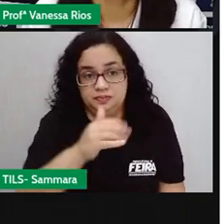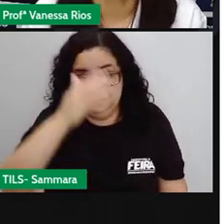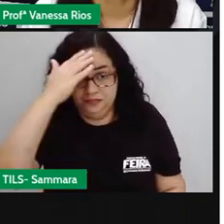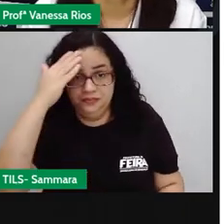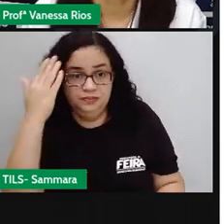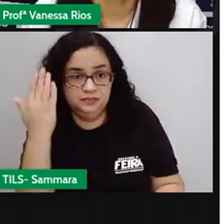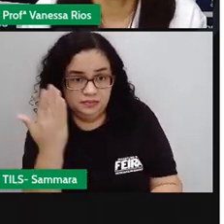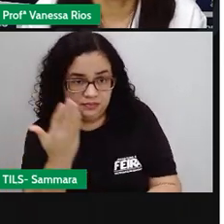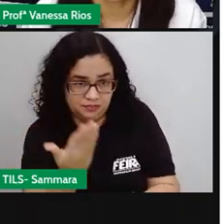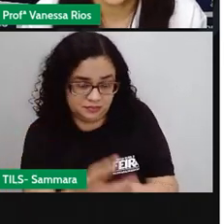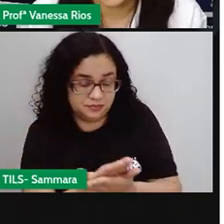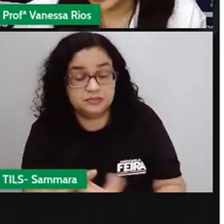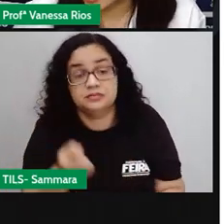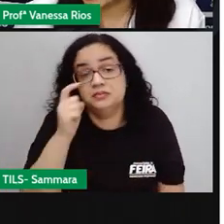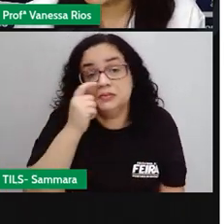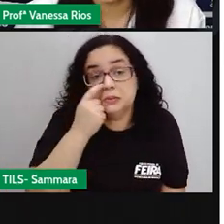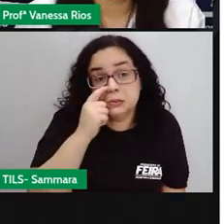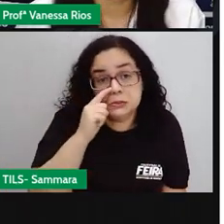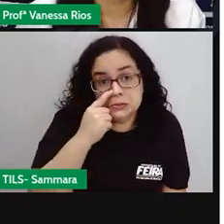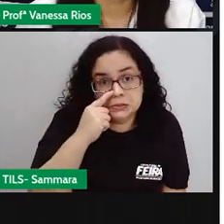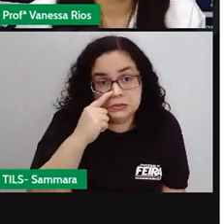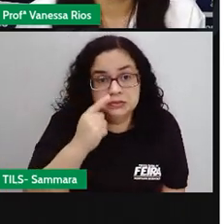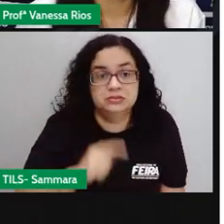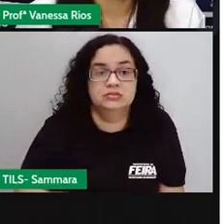acredito em bruxas.